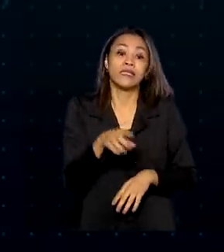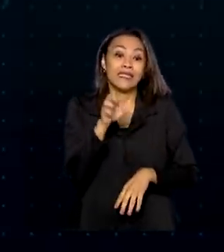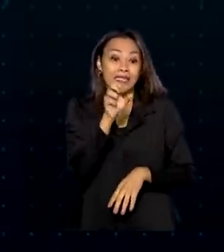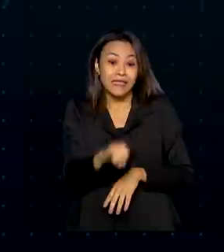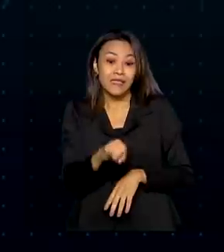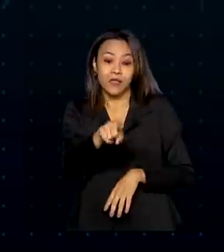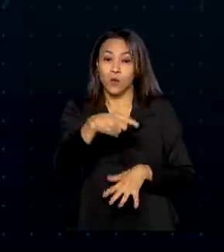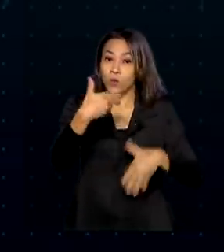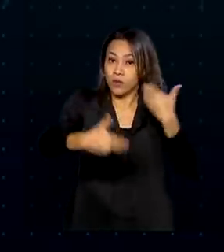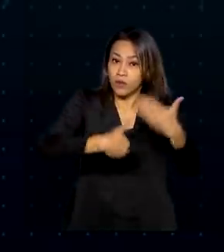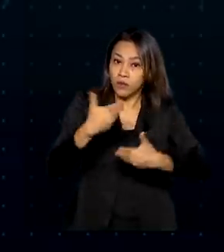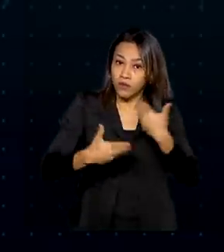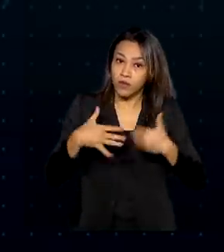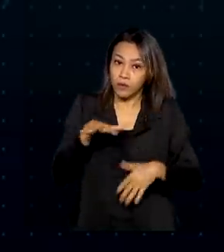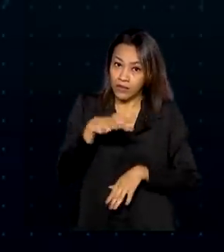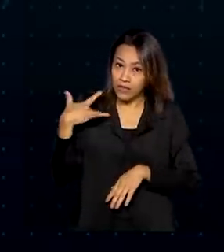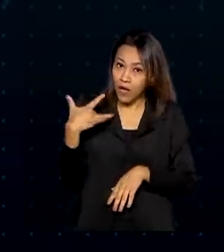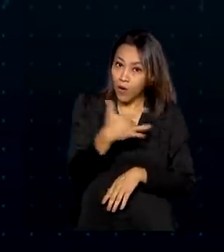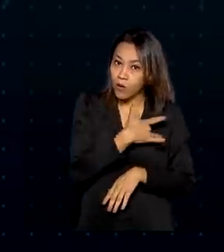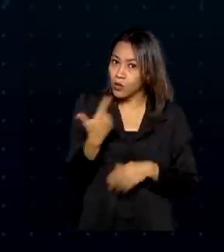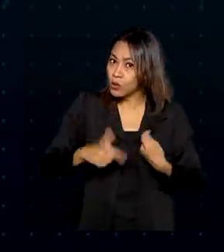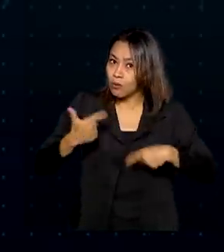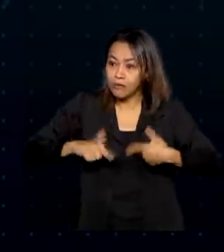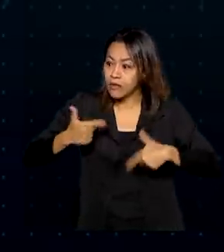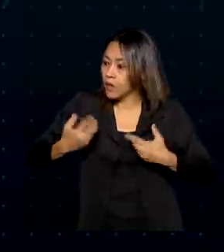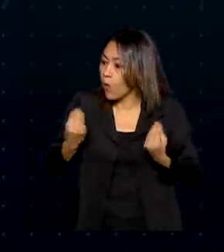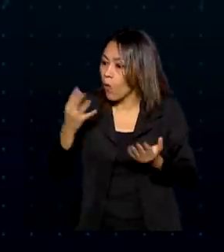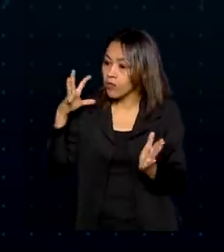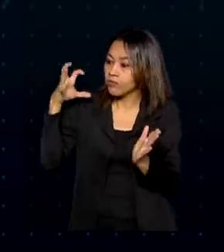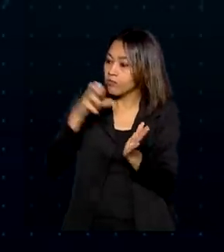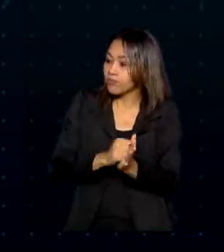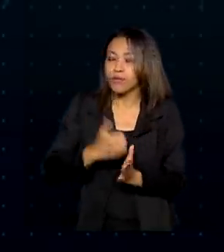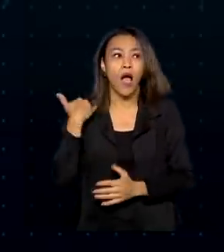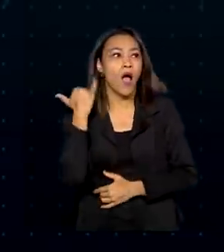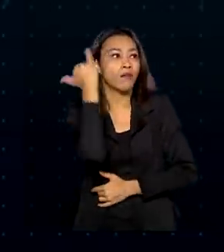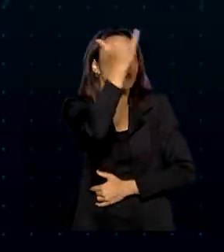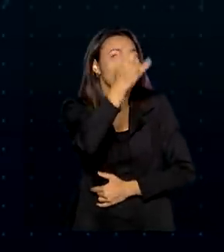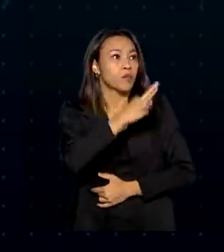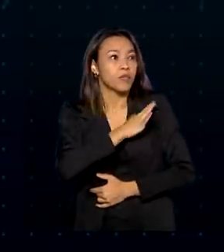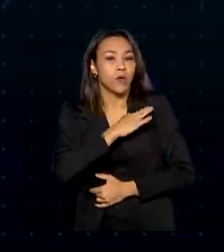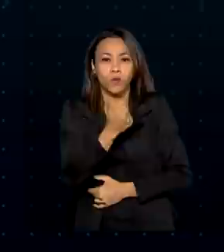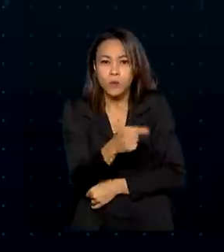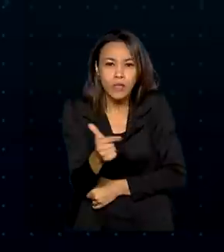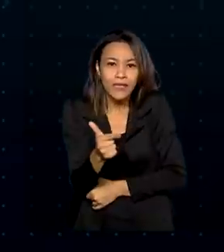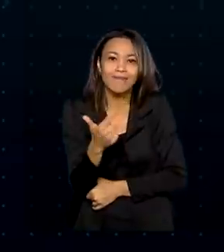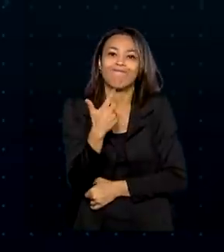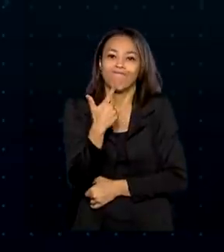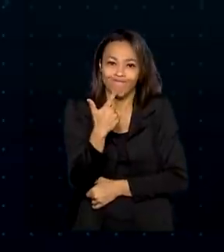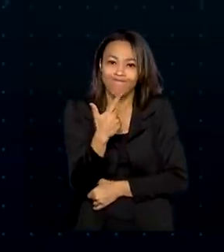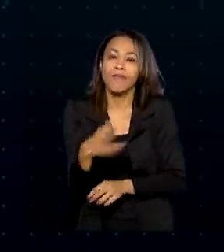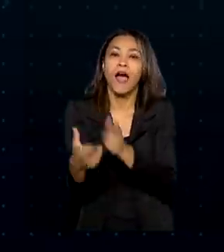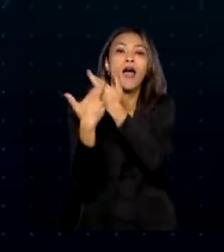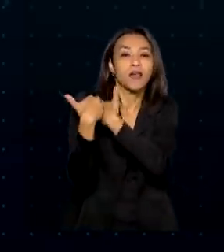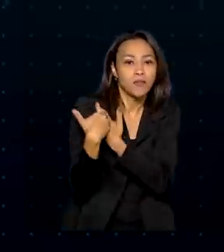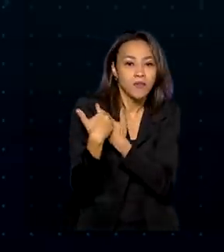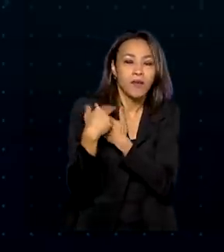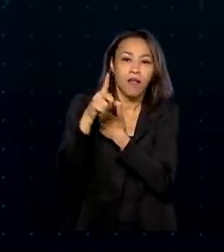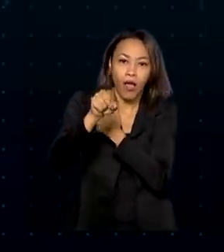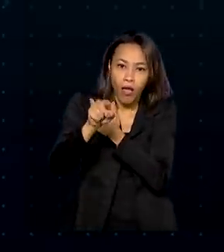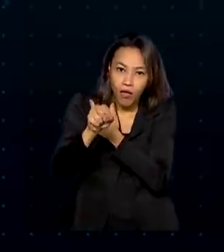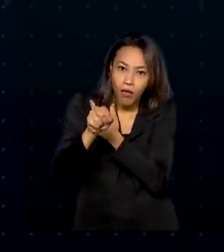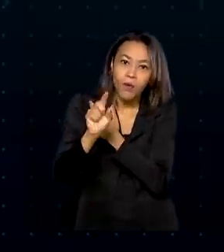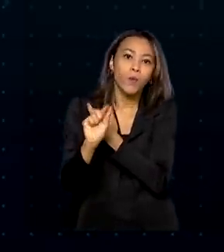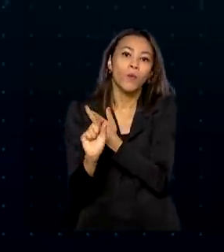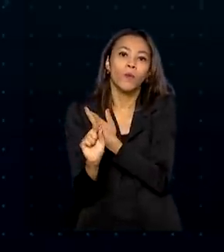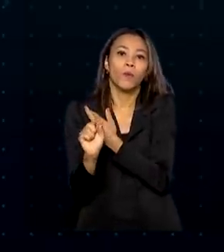se o Serviço de Saúde não tiver meios de notificar as autoridades policiais, a responsabilidade passa a ser da